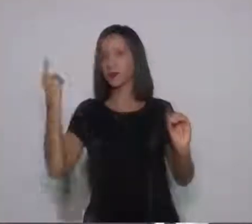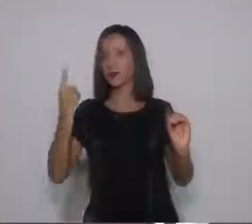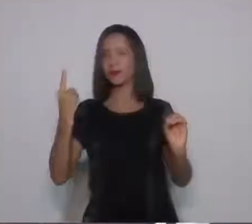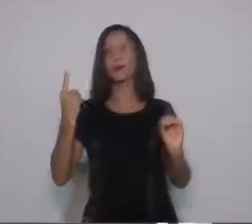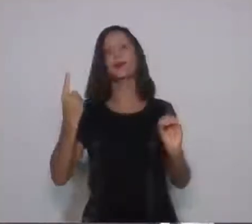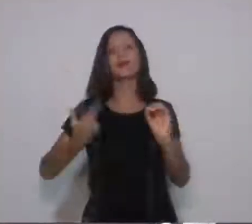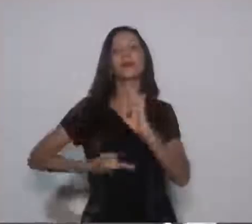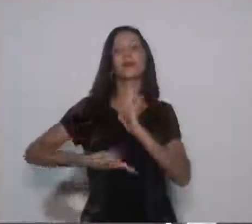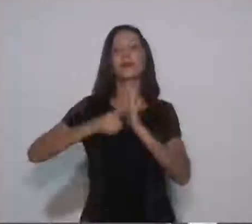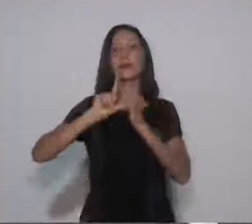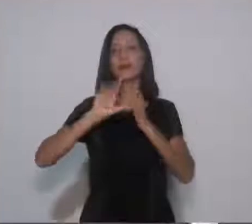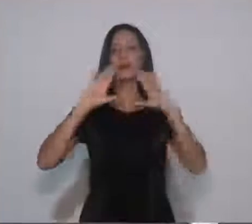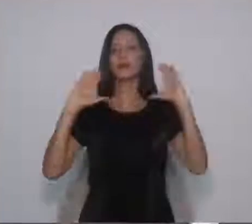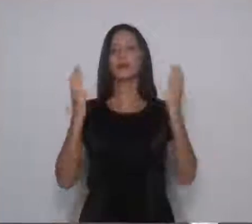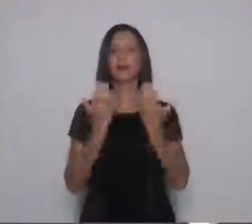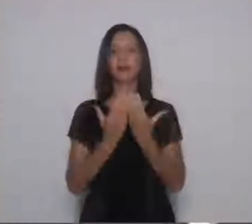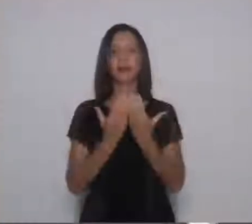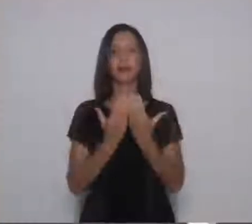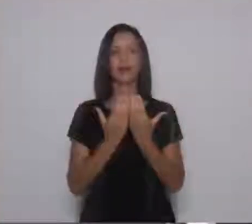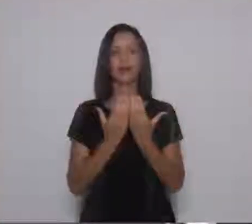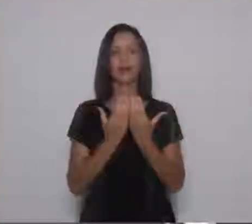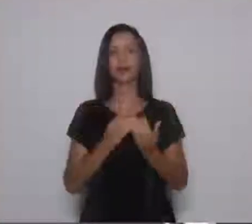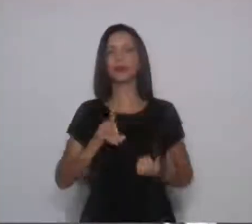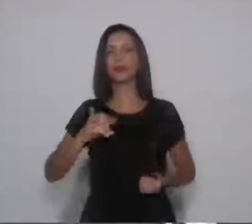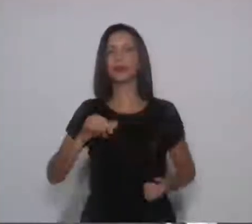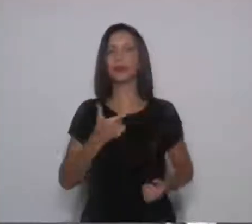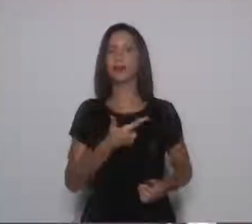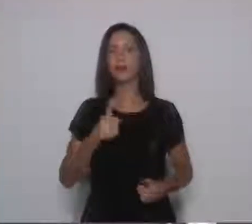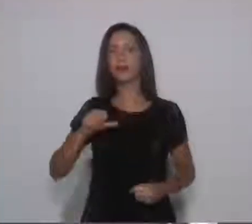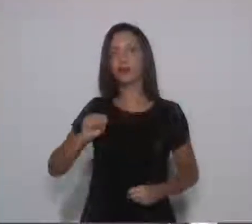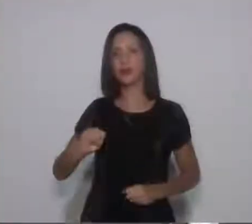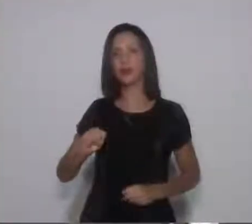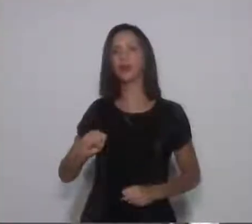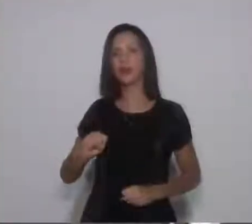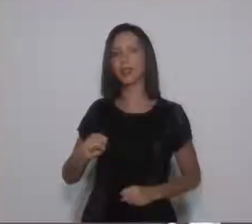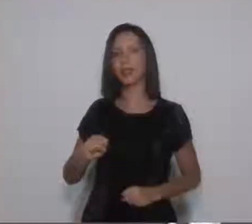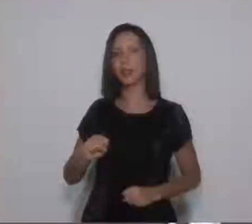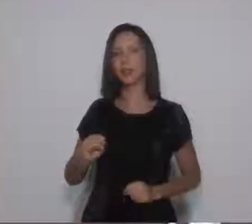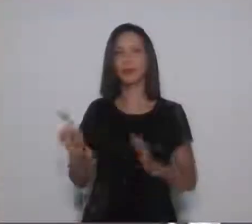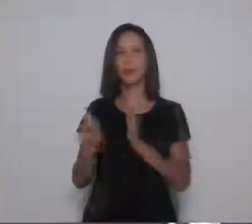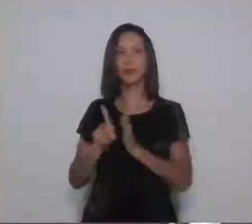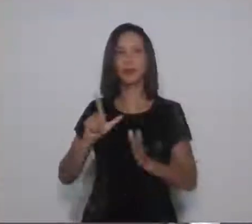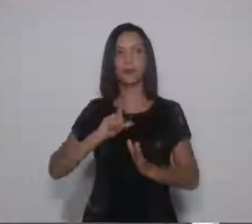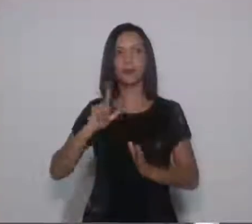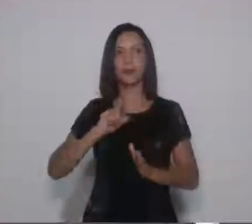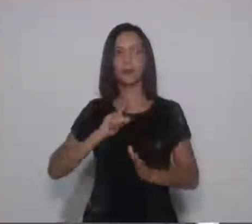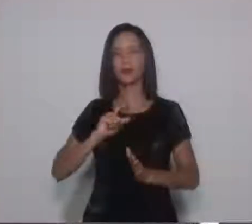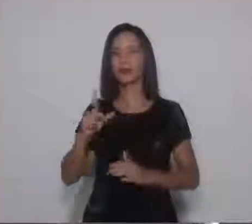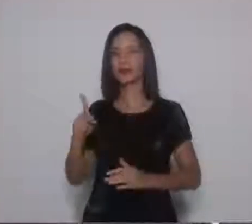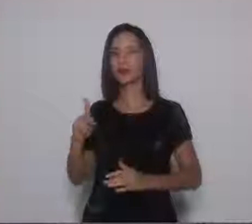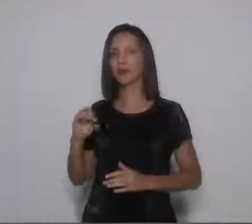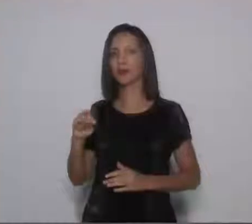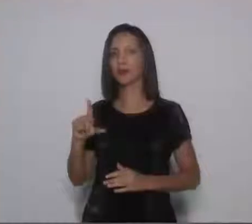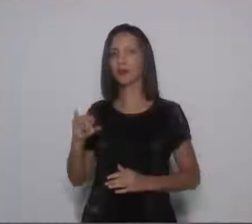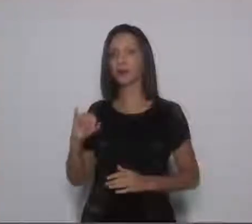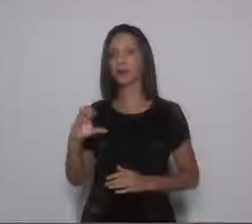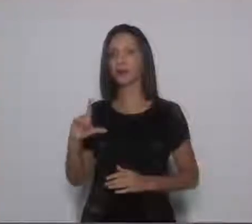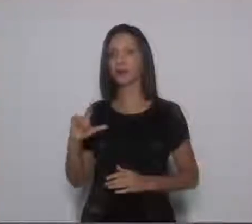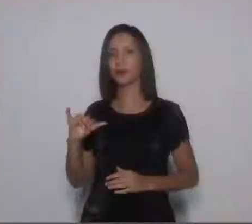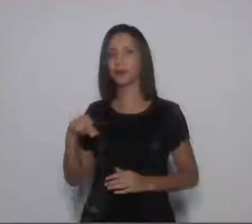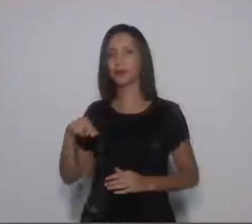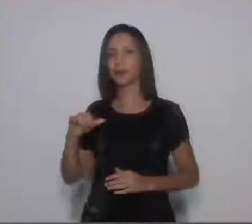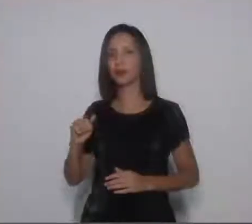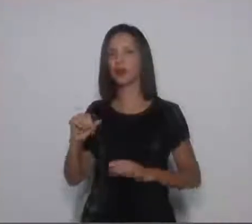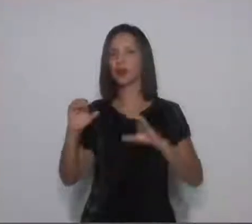-conferência. Dia 28 do 2, será na Policlínica da Capela, no horário das